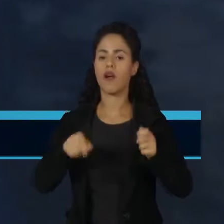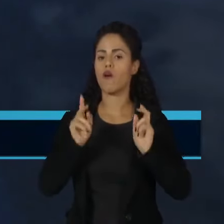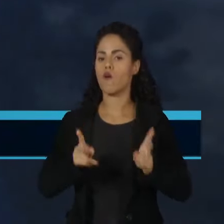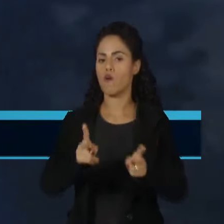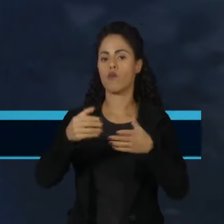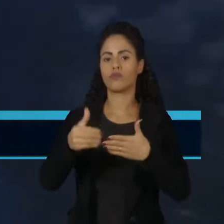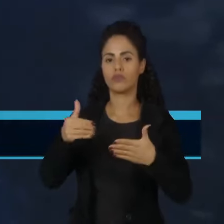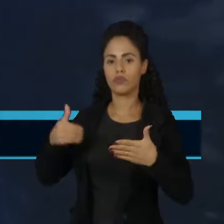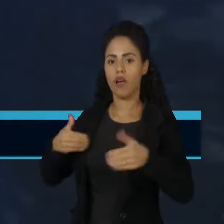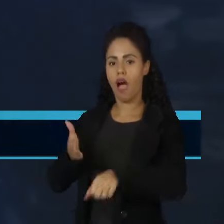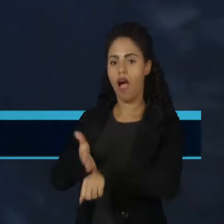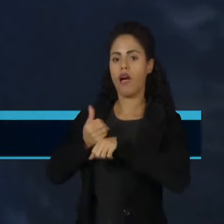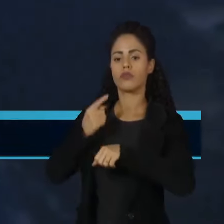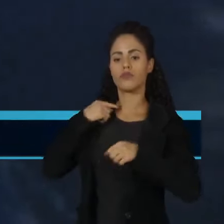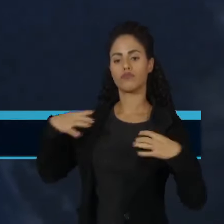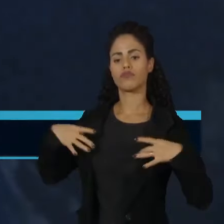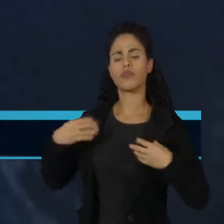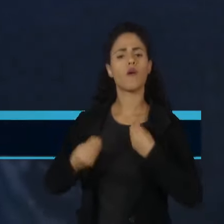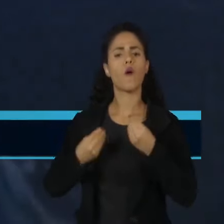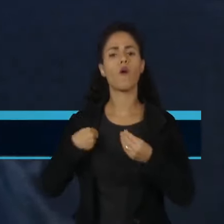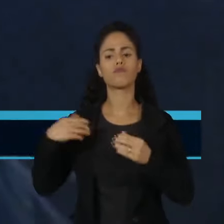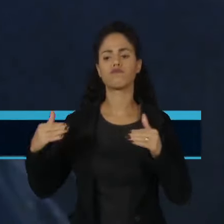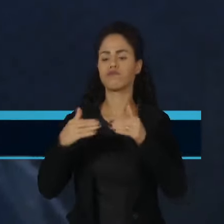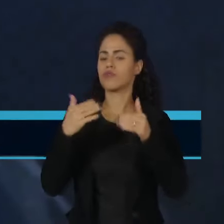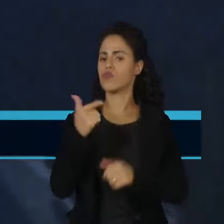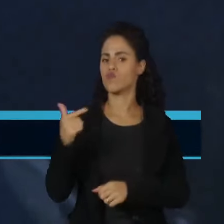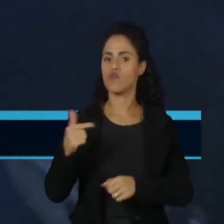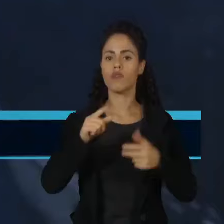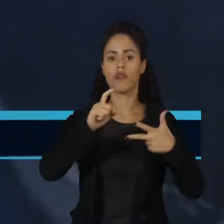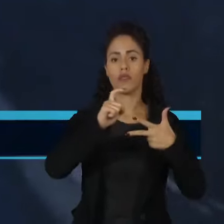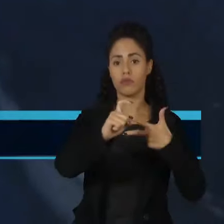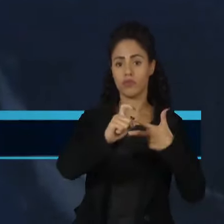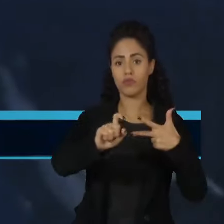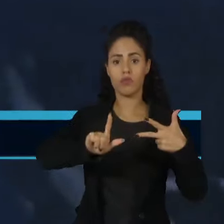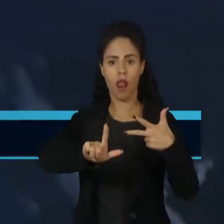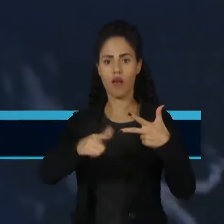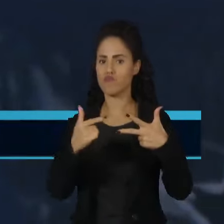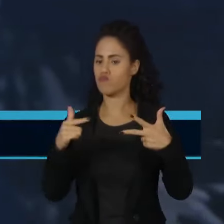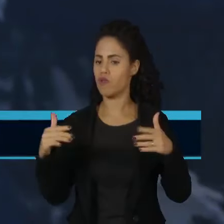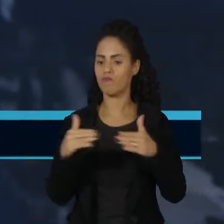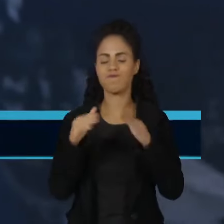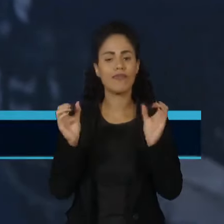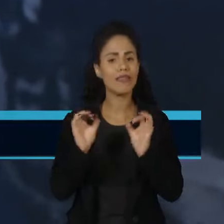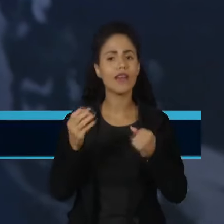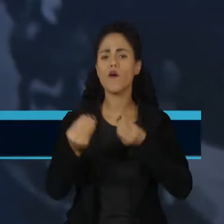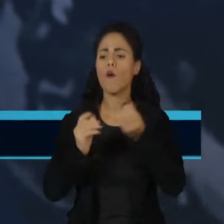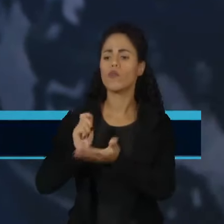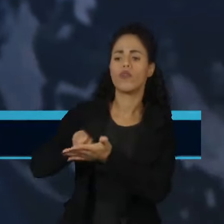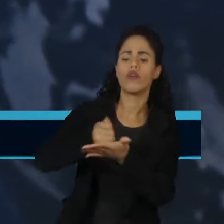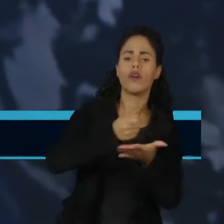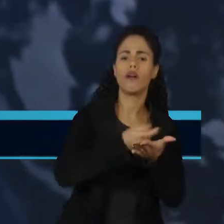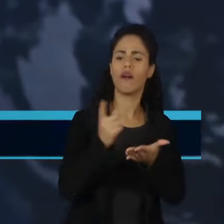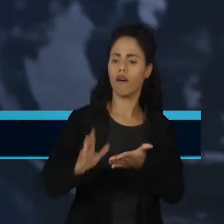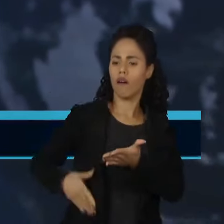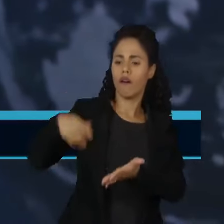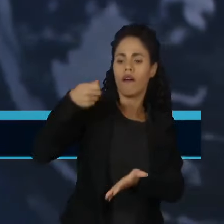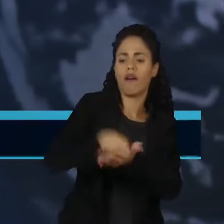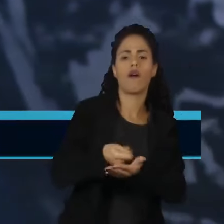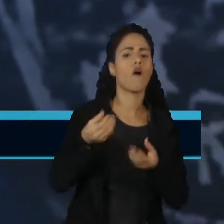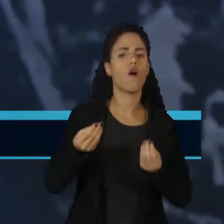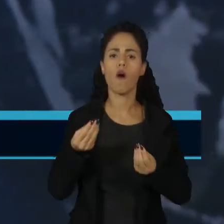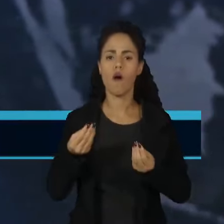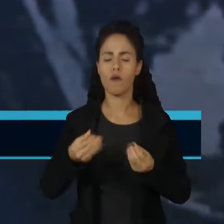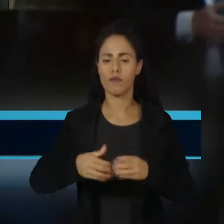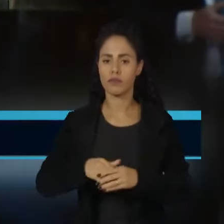mesmo de antes do recesso. Não há consenso entre o Legislativo e o Executivo sobre de onde vai sair o dinheiro para pagar a